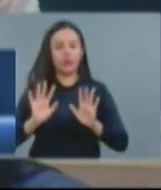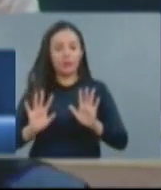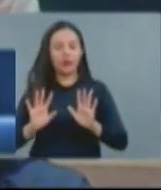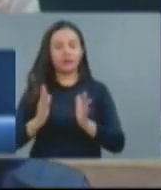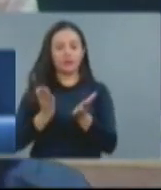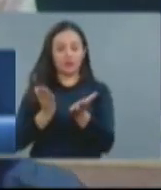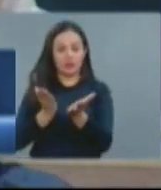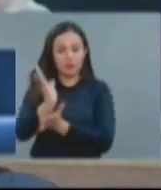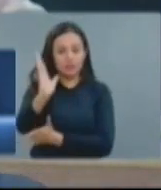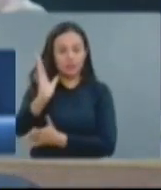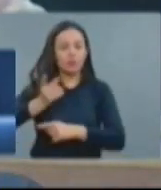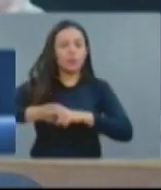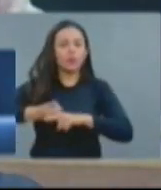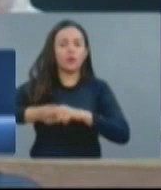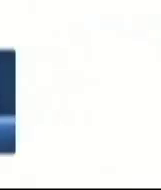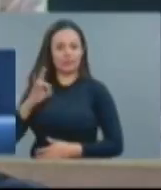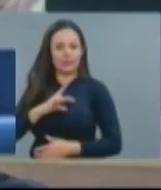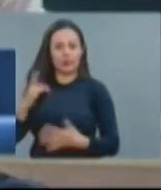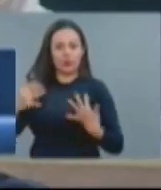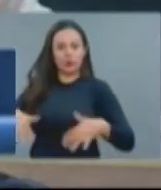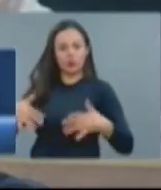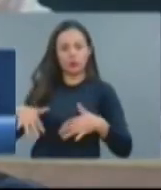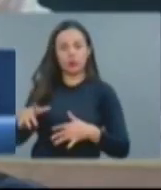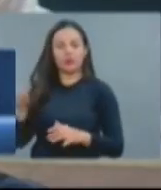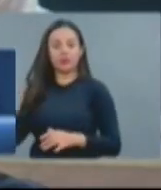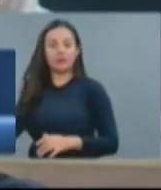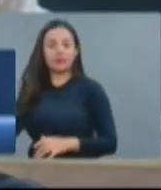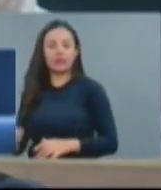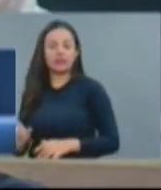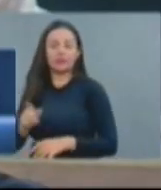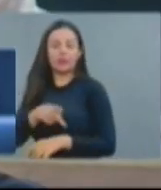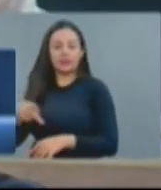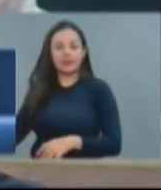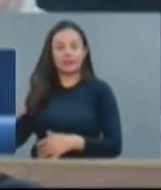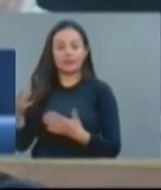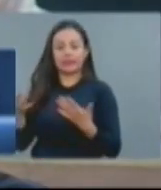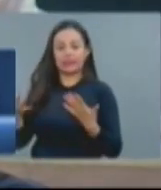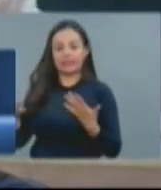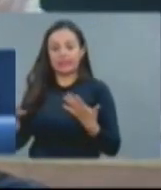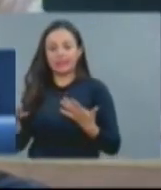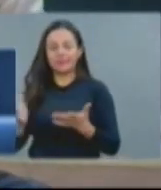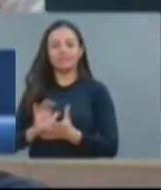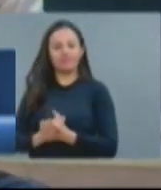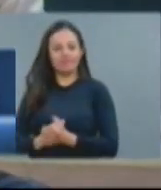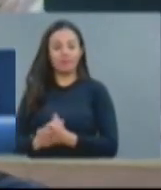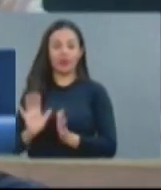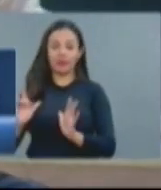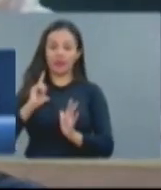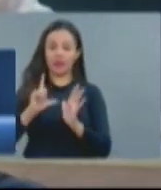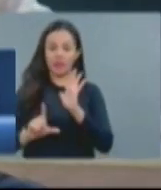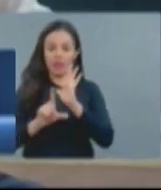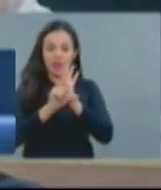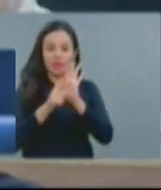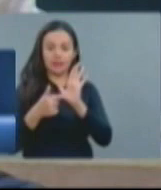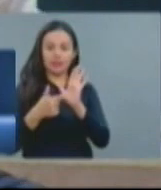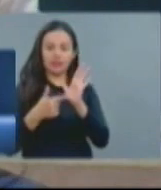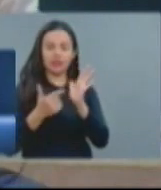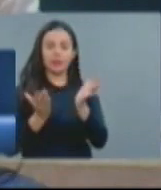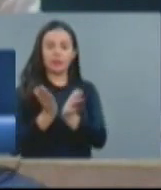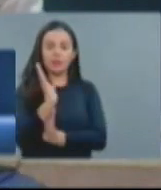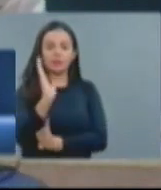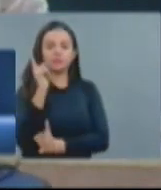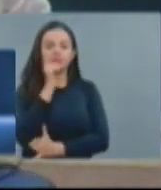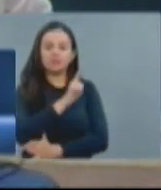Federal vem desenvolvendo um grande trabalho. Havia a necessidade da aprovação dessa matéria porque atende aos anseios